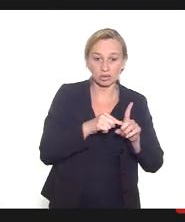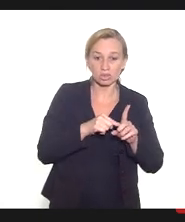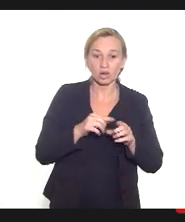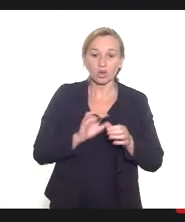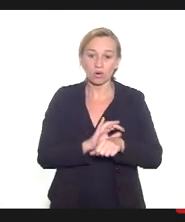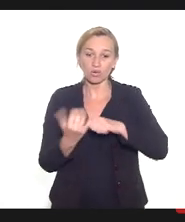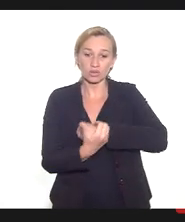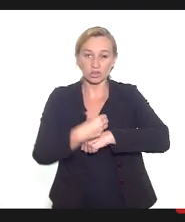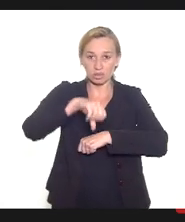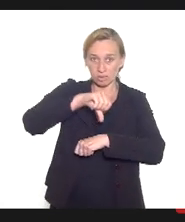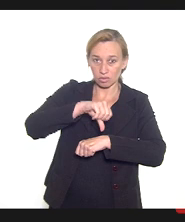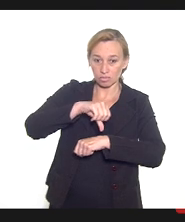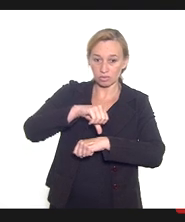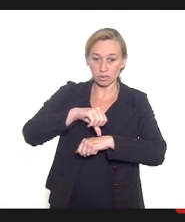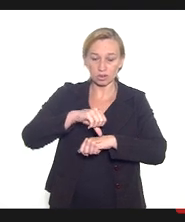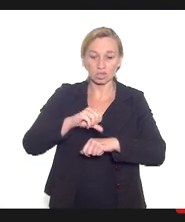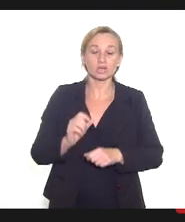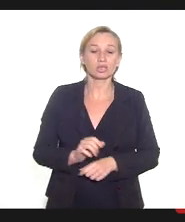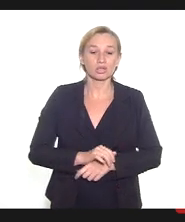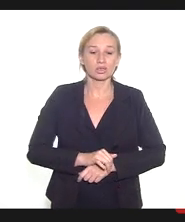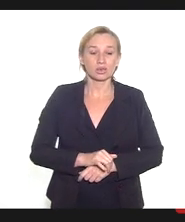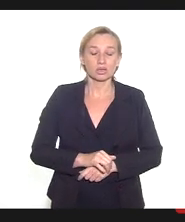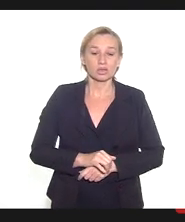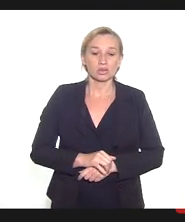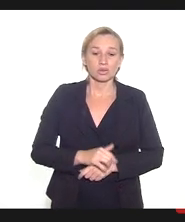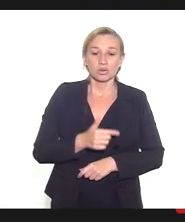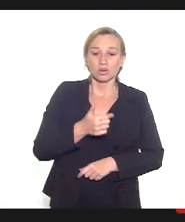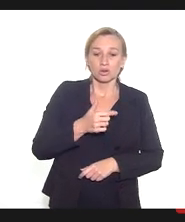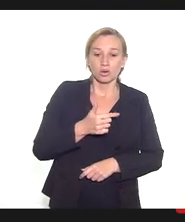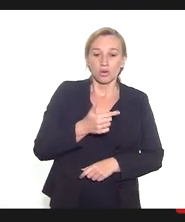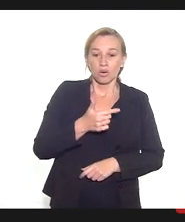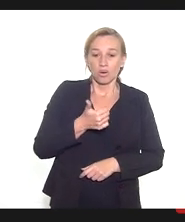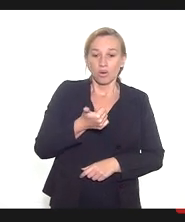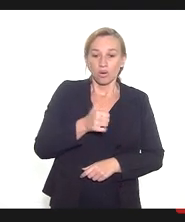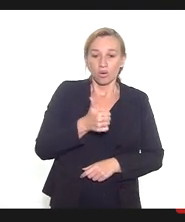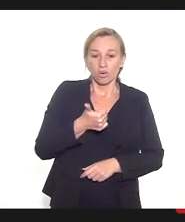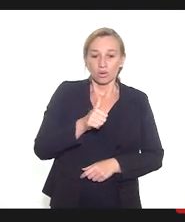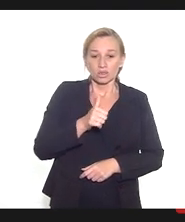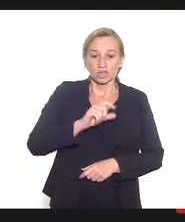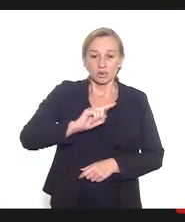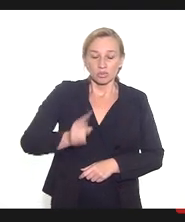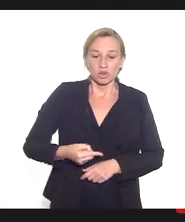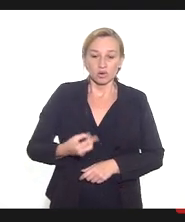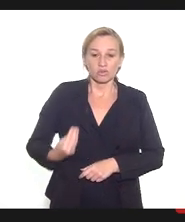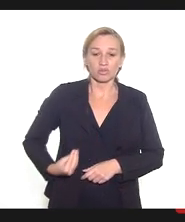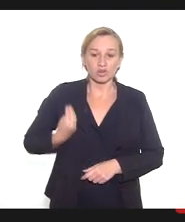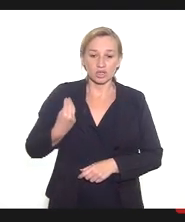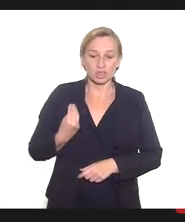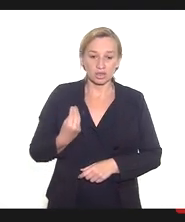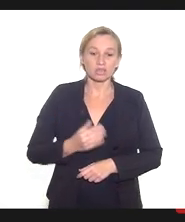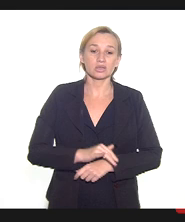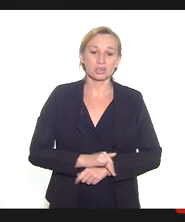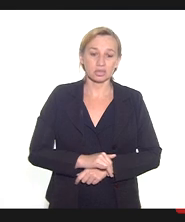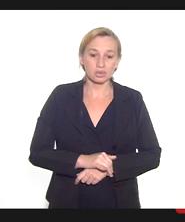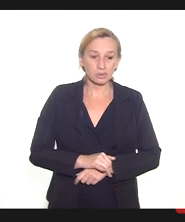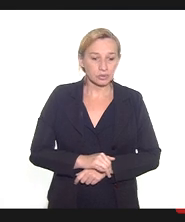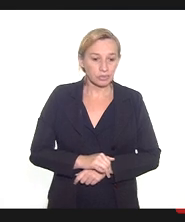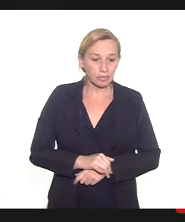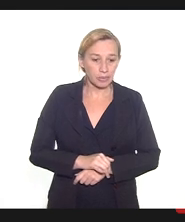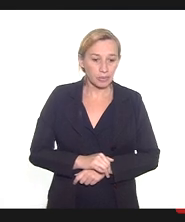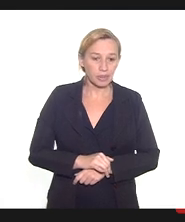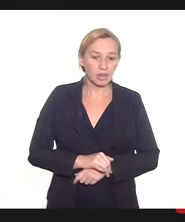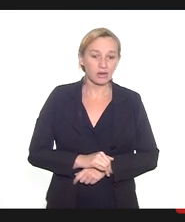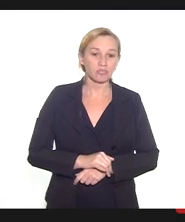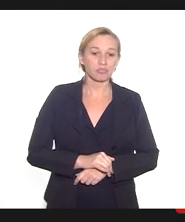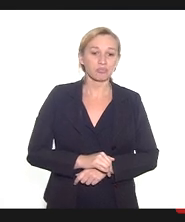-19, em que elencamos 11 medidas essenciais para a redução da morte materna por Covid